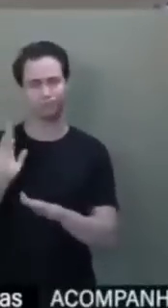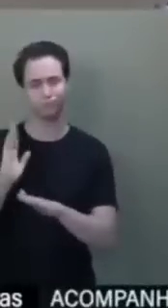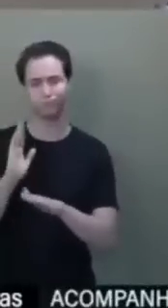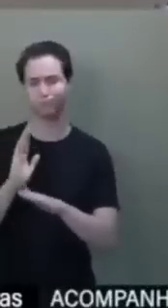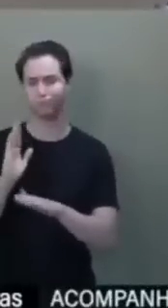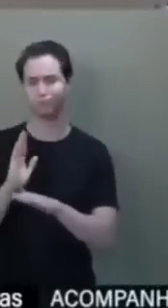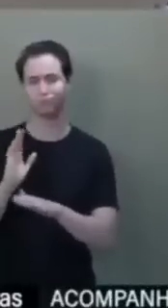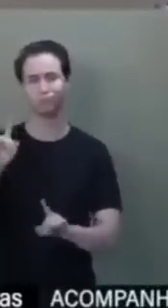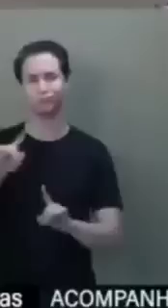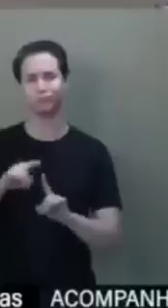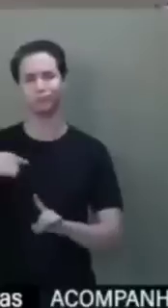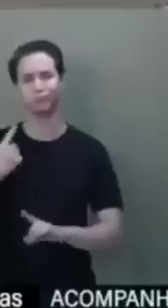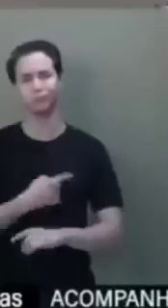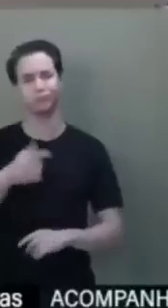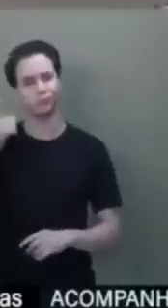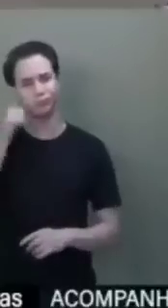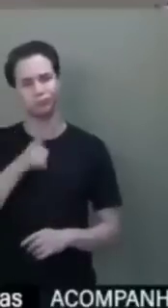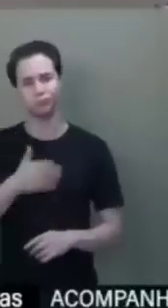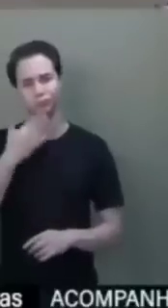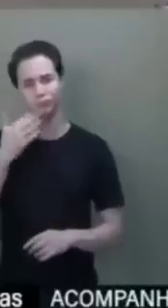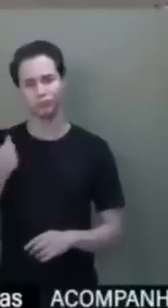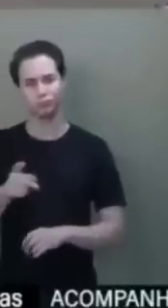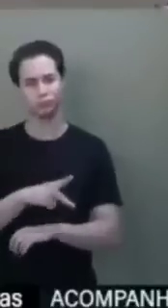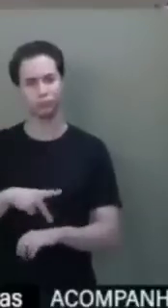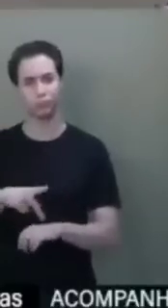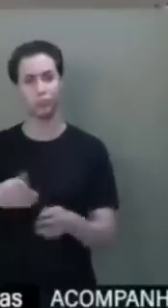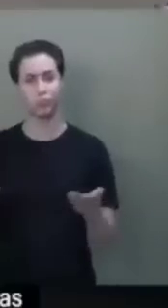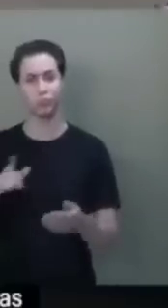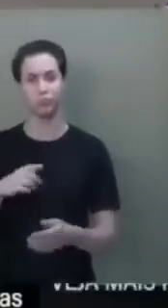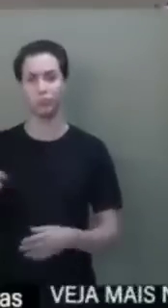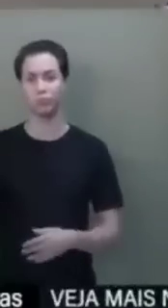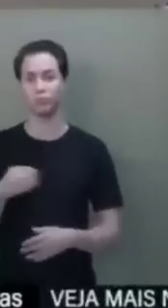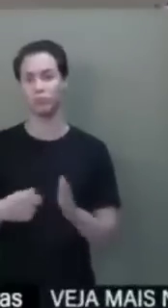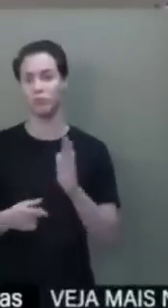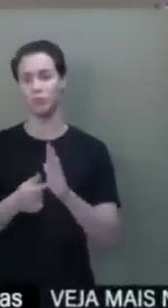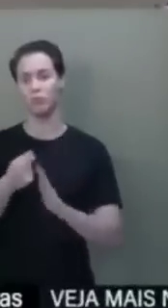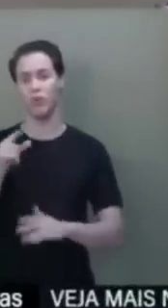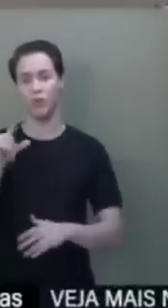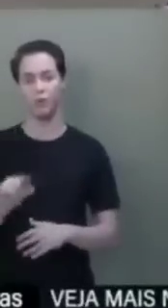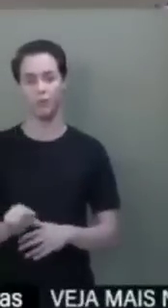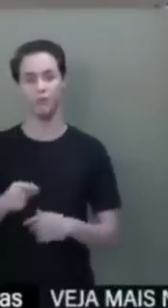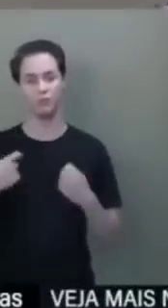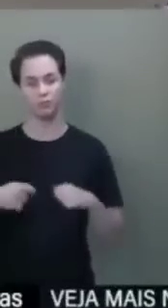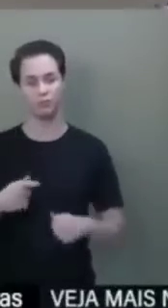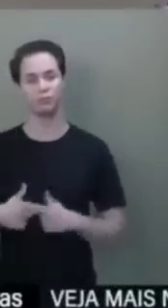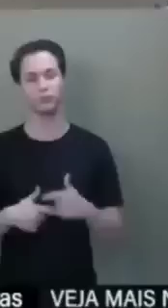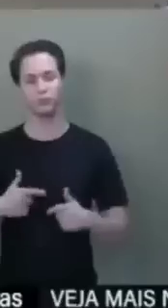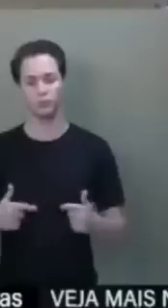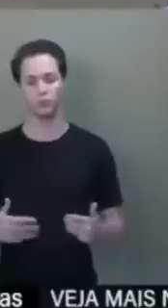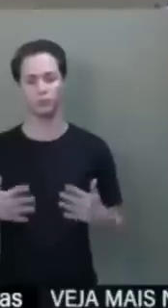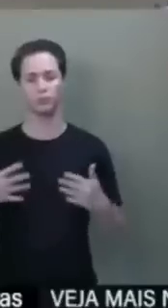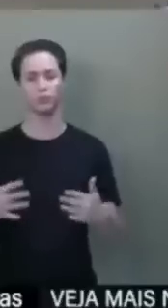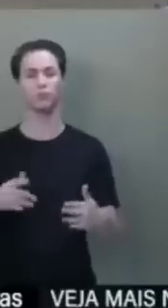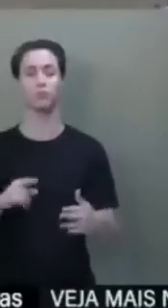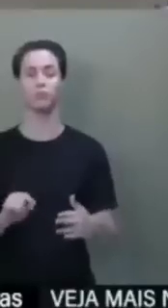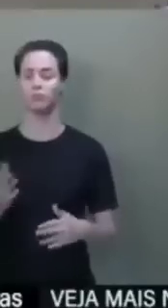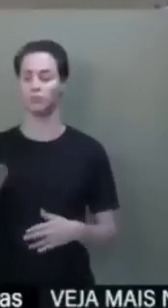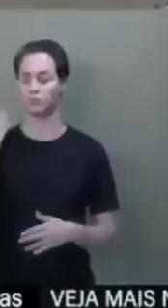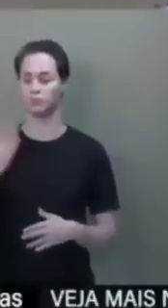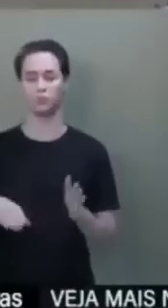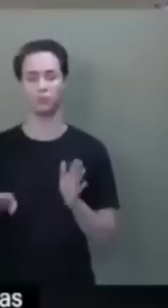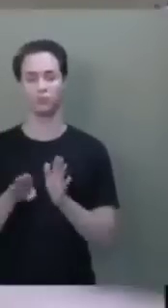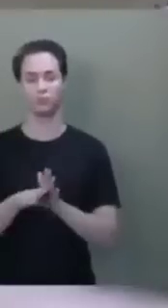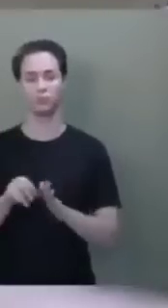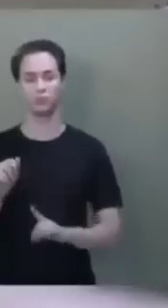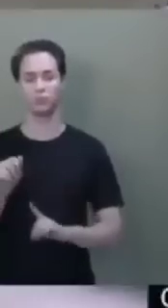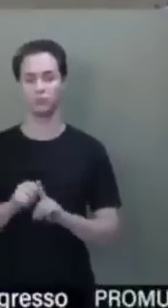para que nós dotássemos o país desse orçamento minimamente execuível que não era aquele que chegou, que veio